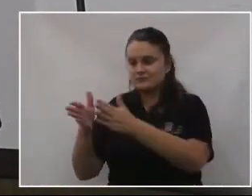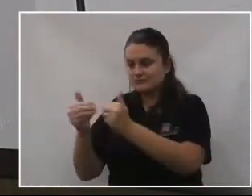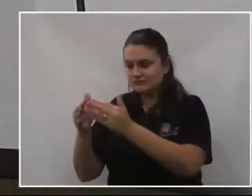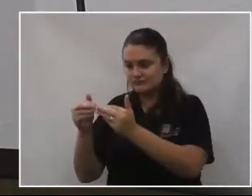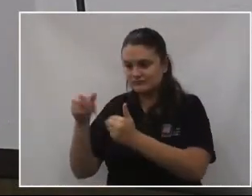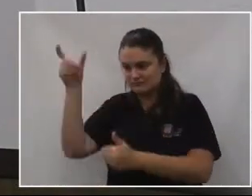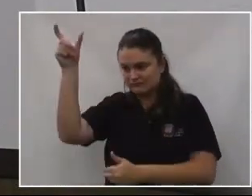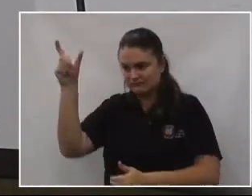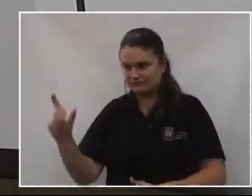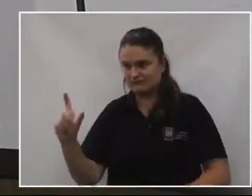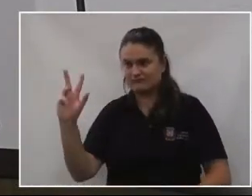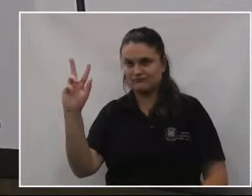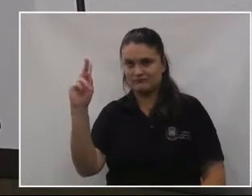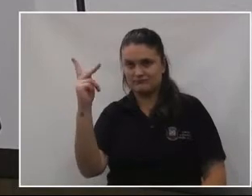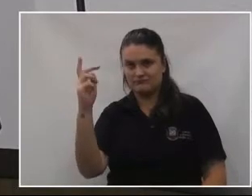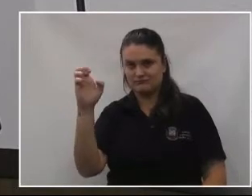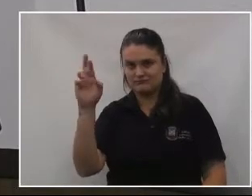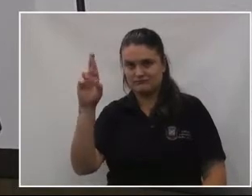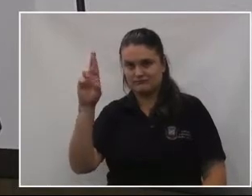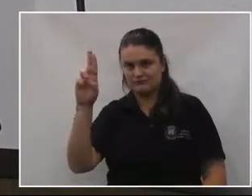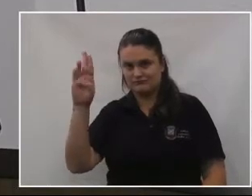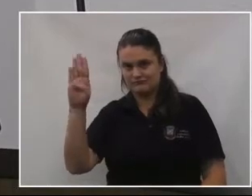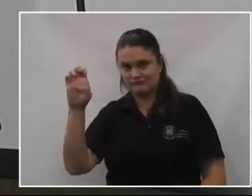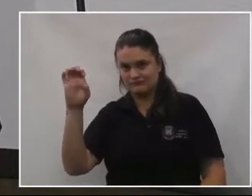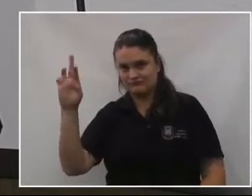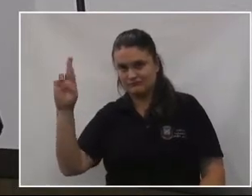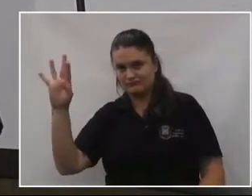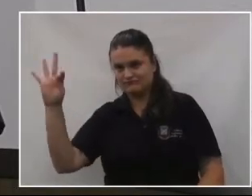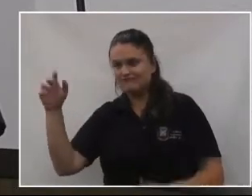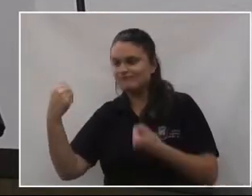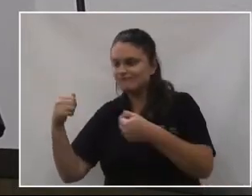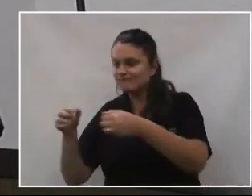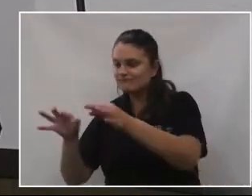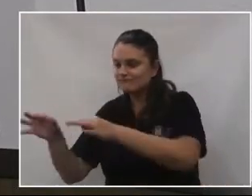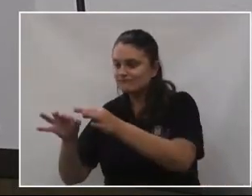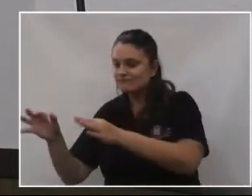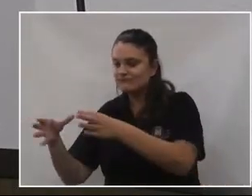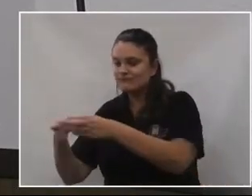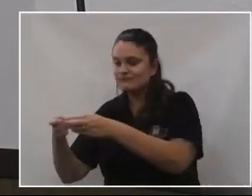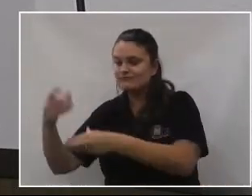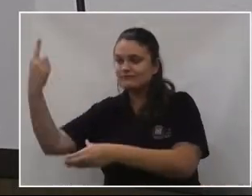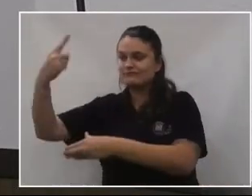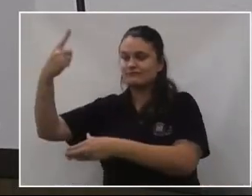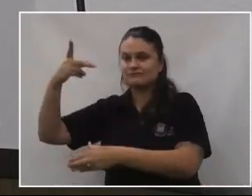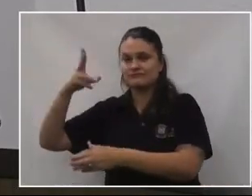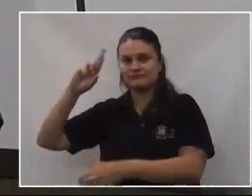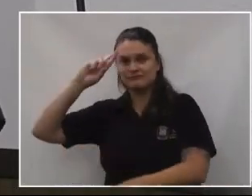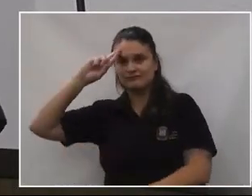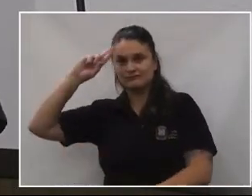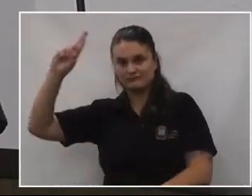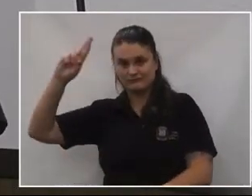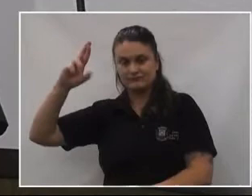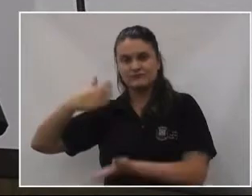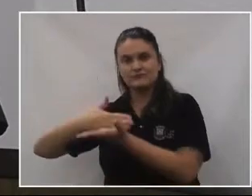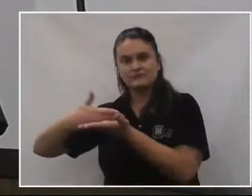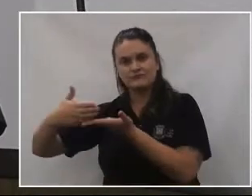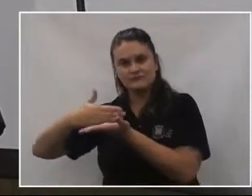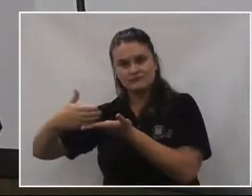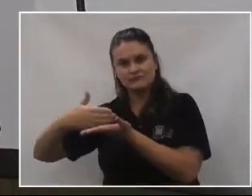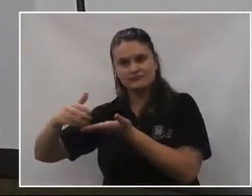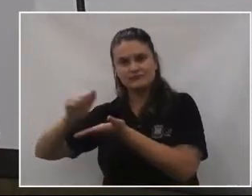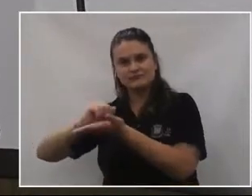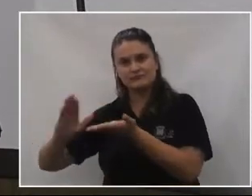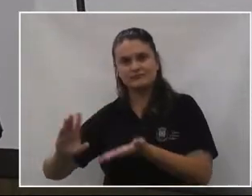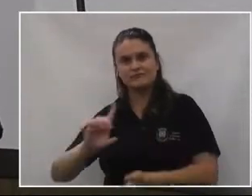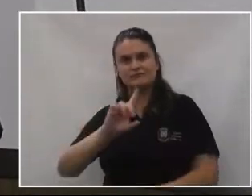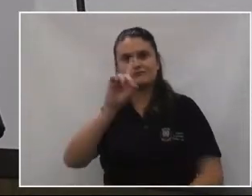Gorsuch, a tarefa de organizar o grupo, sendo esse o primeiro chefe. Iniciou a atividade em